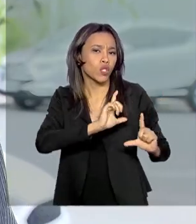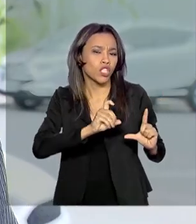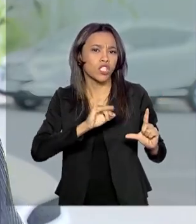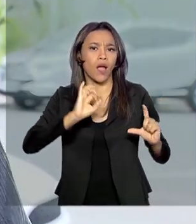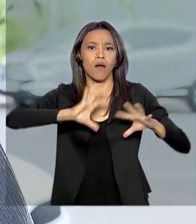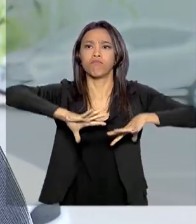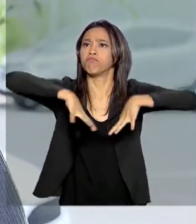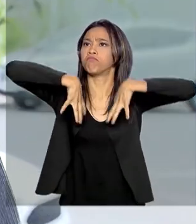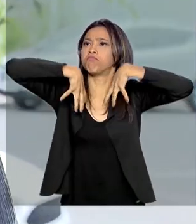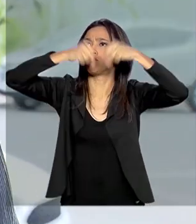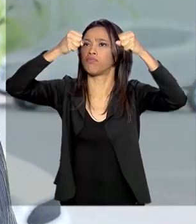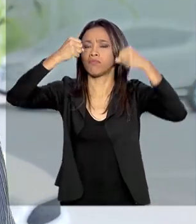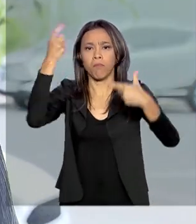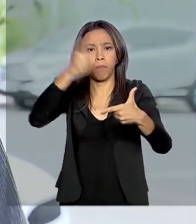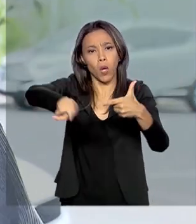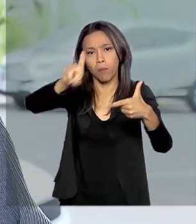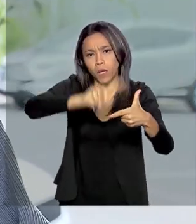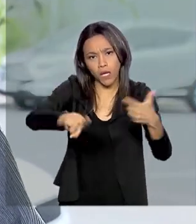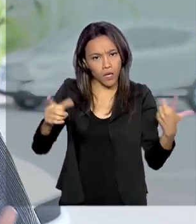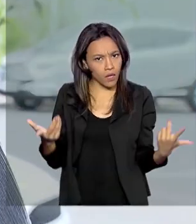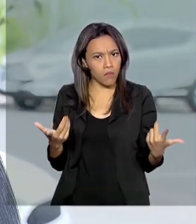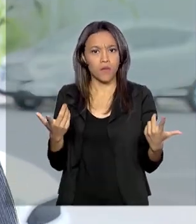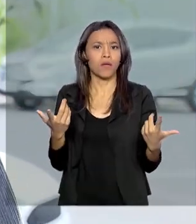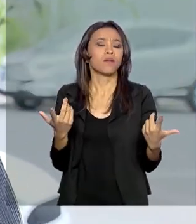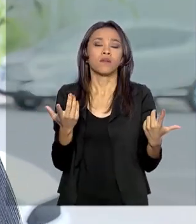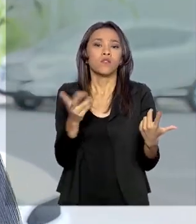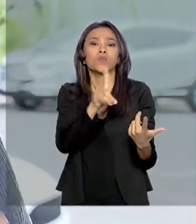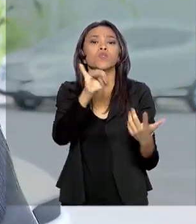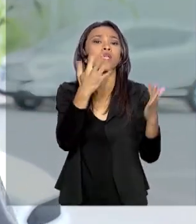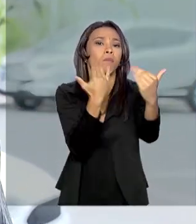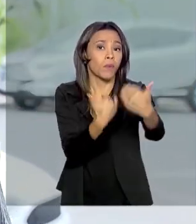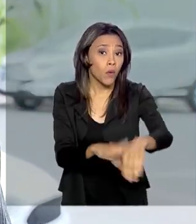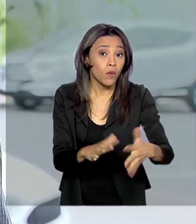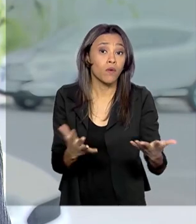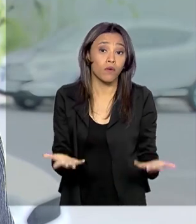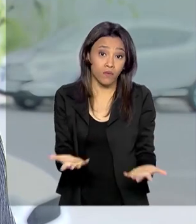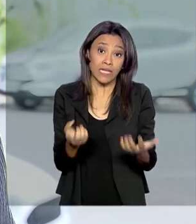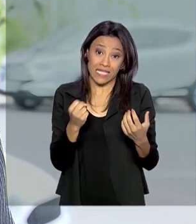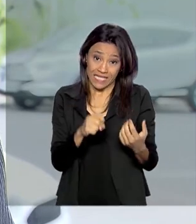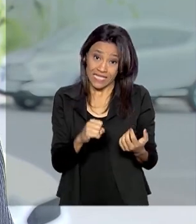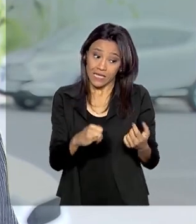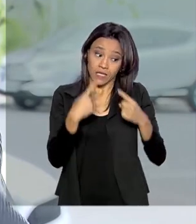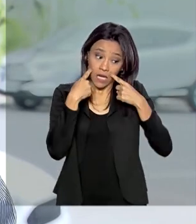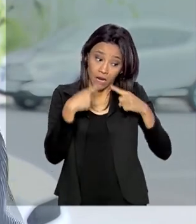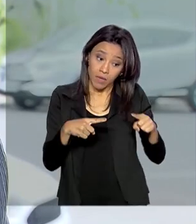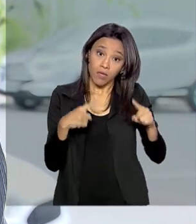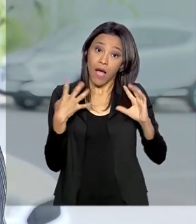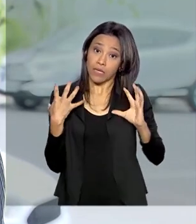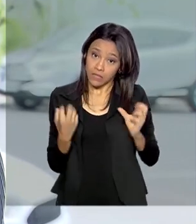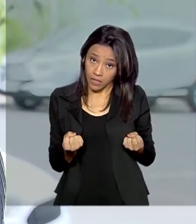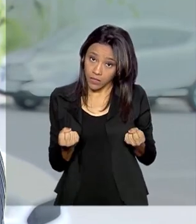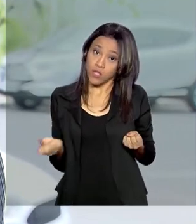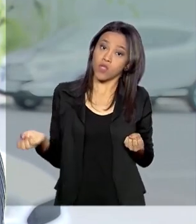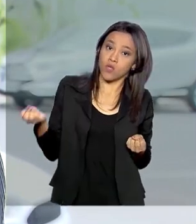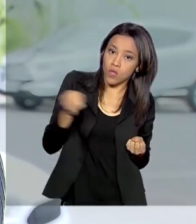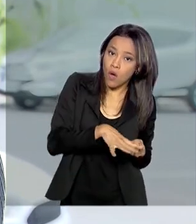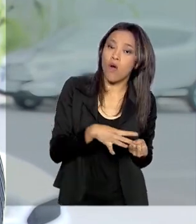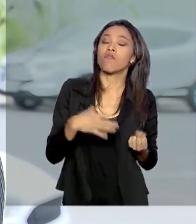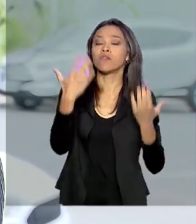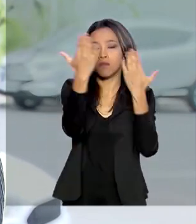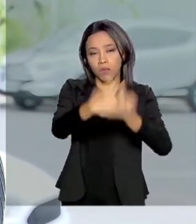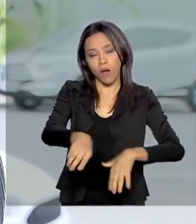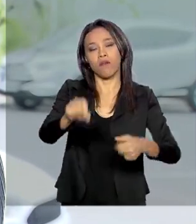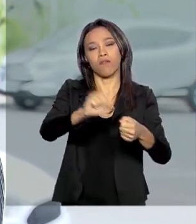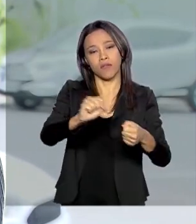energia elétrica ou algum problema na execução, na aplicação da prova. Caso essa reclamação seja aceita, novas provas serão realizadas nos